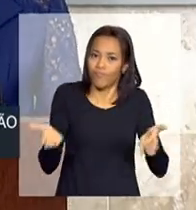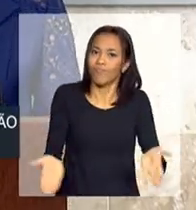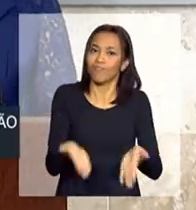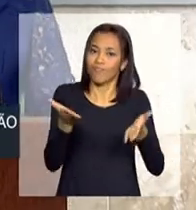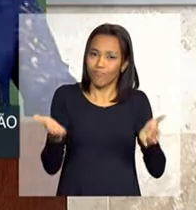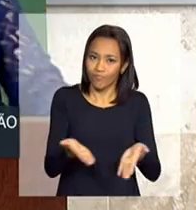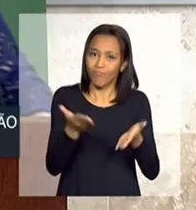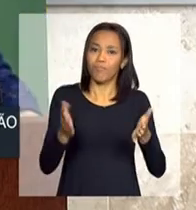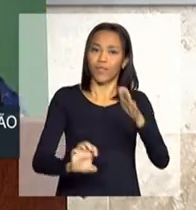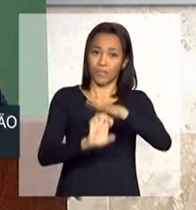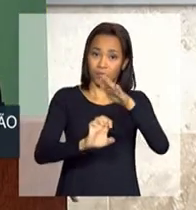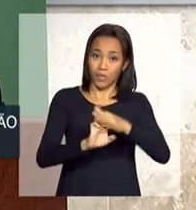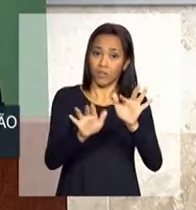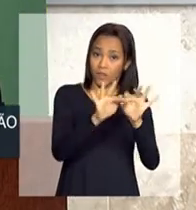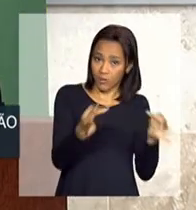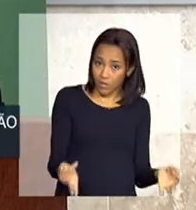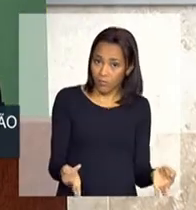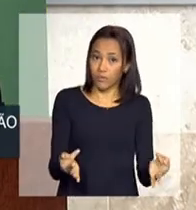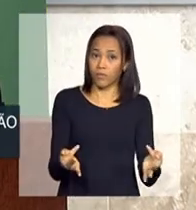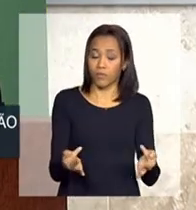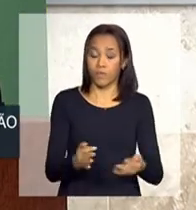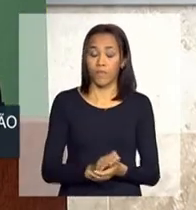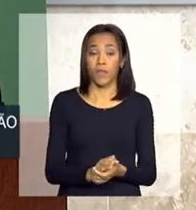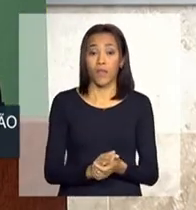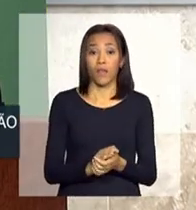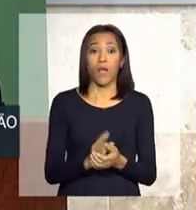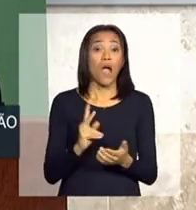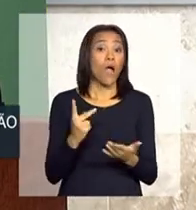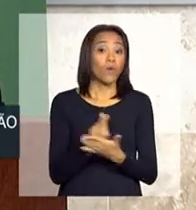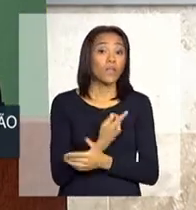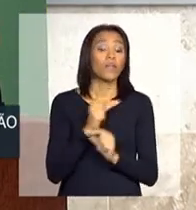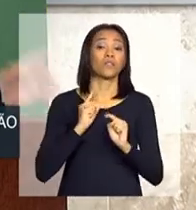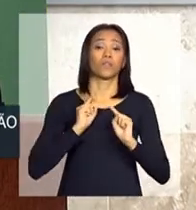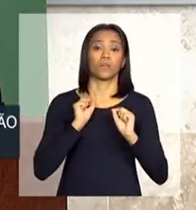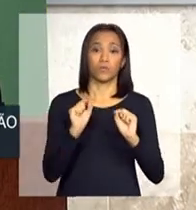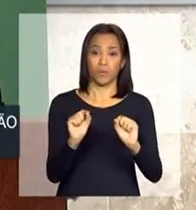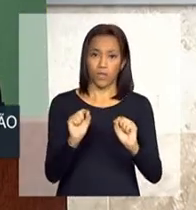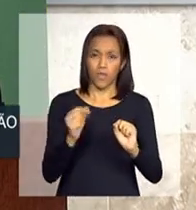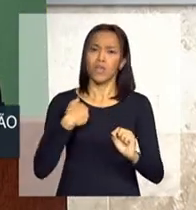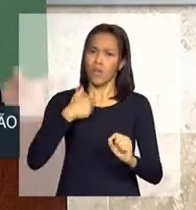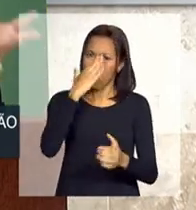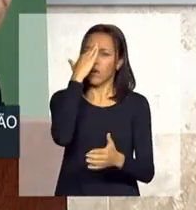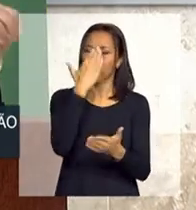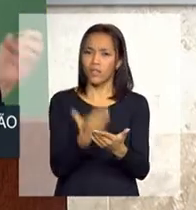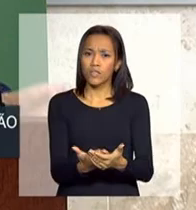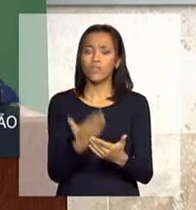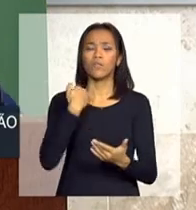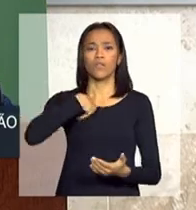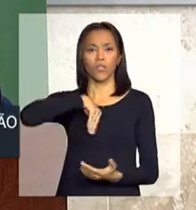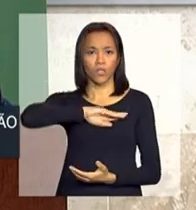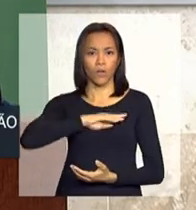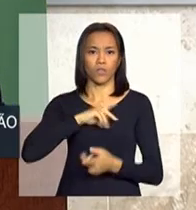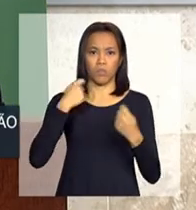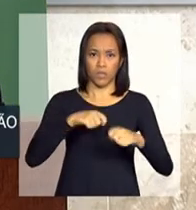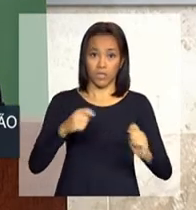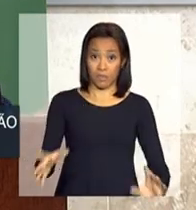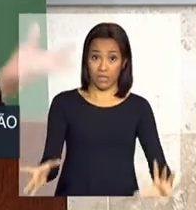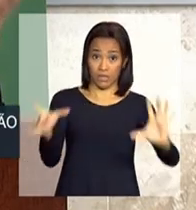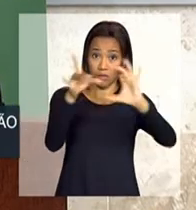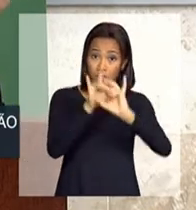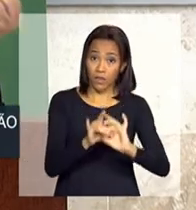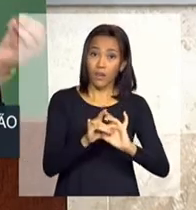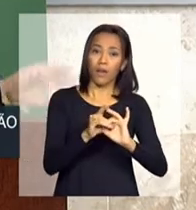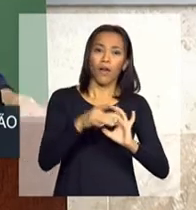micro e pequenas empresas. Ocorre que eu acredito que nós teremos de integrá-la um pouco mais,